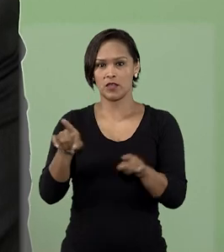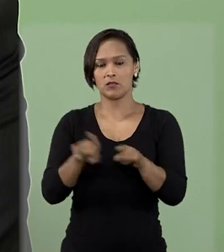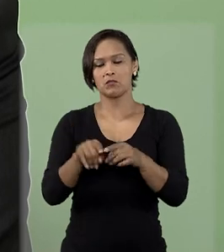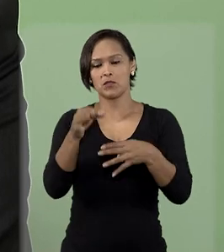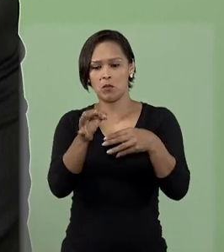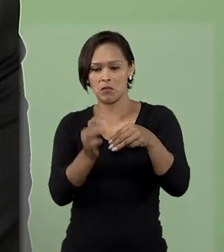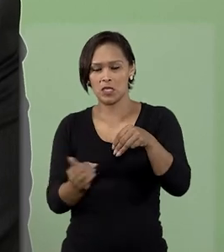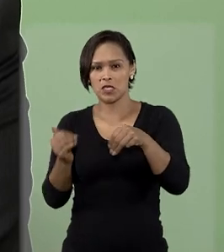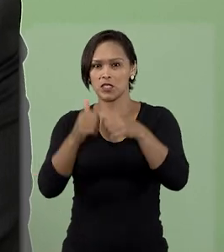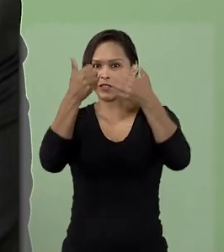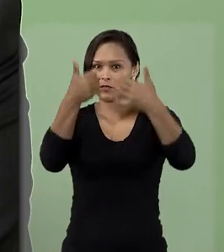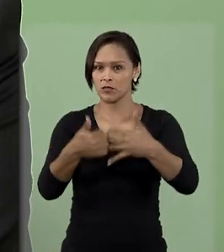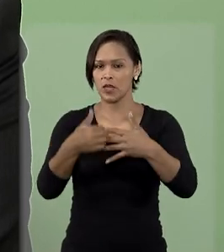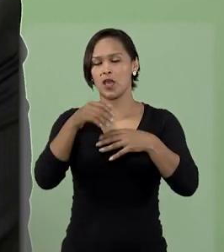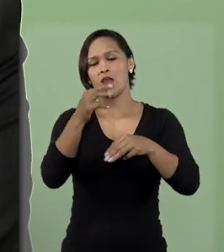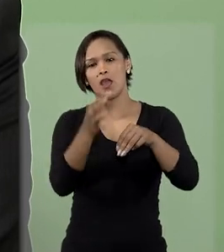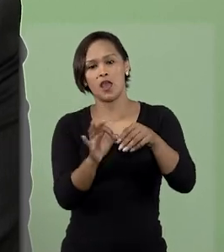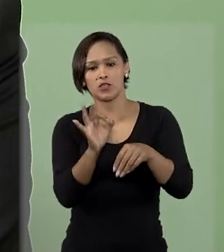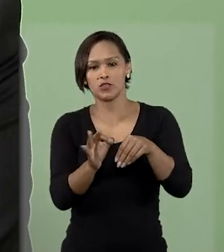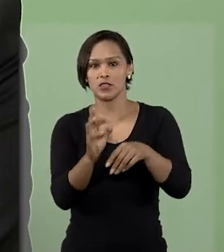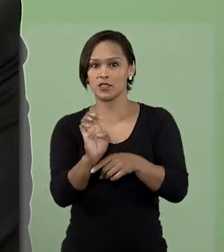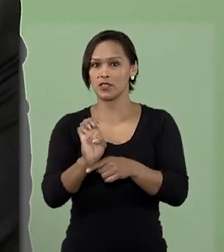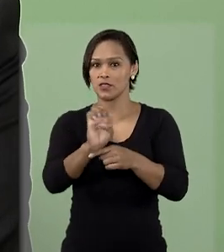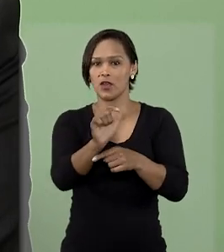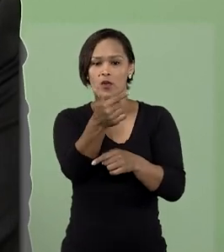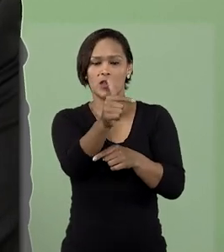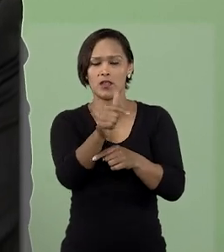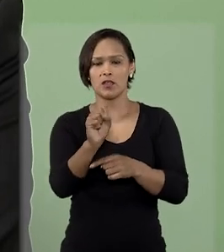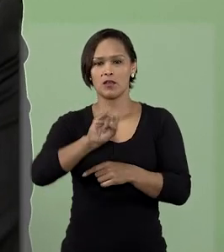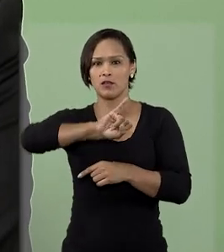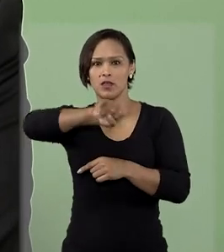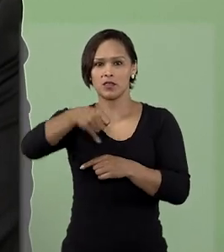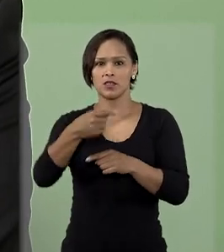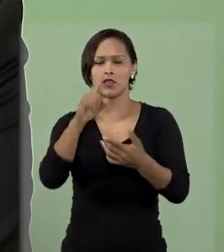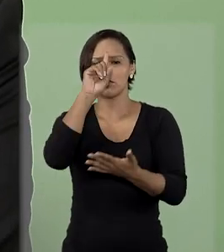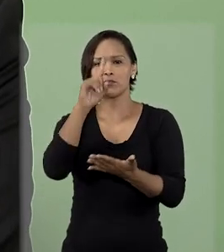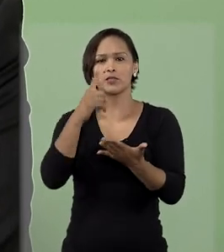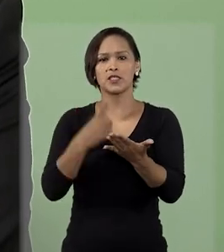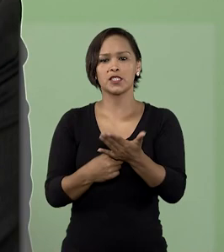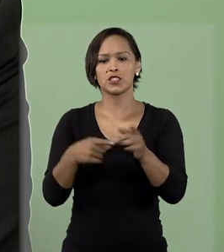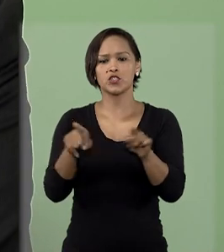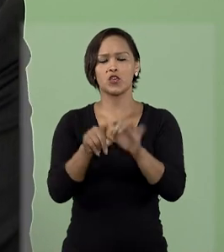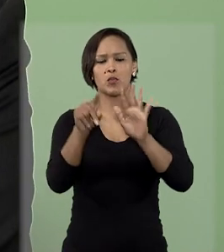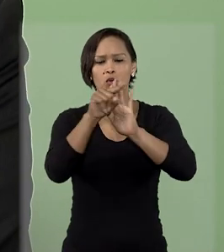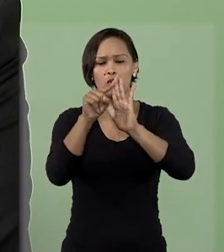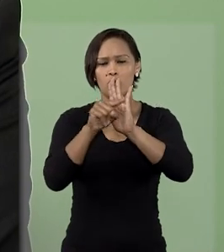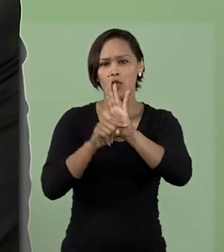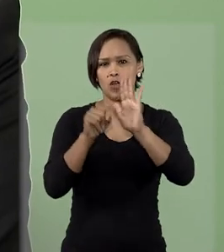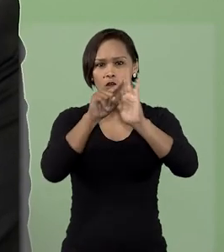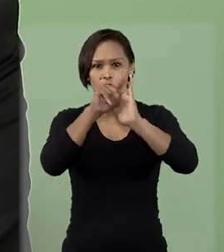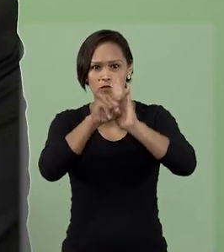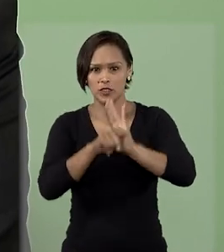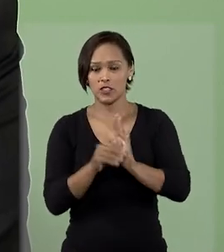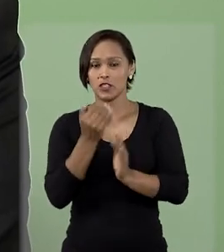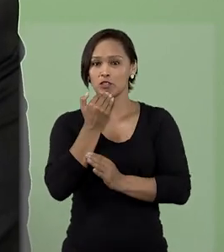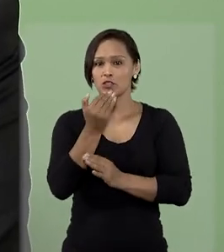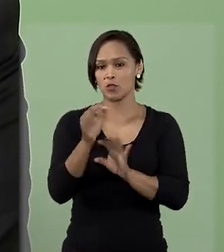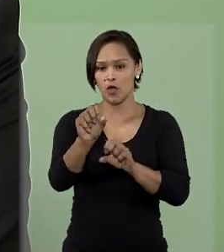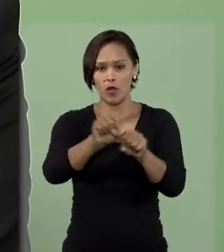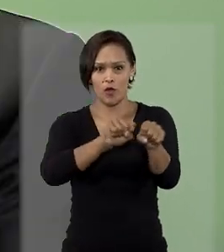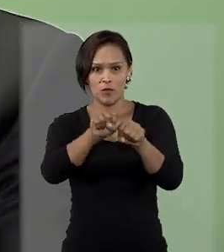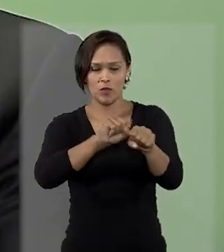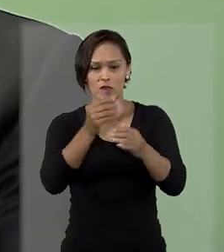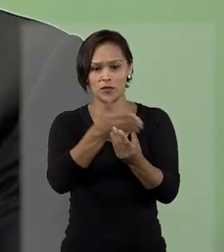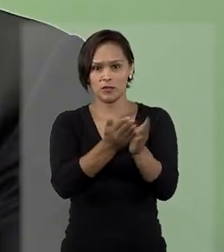caberá à justiça estadual, e não mais ao STJ, decidir sobre os fatos investigados e os pedidos formulados nos